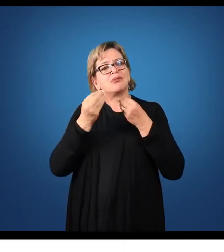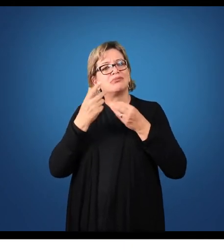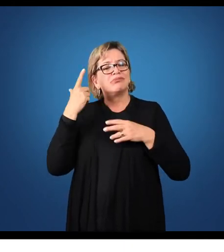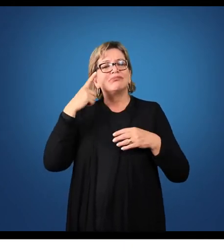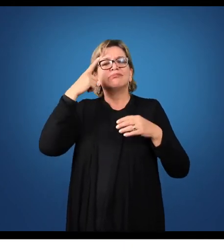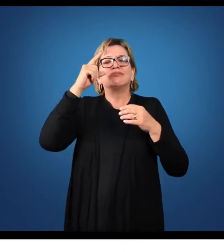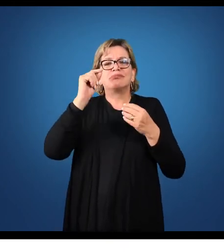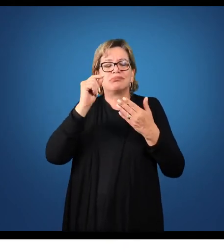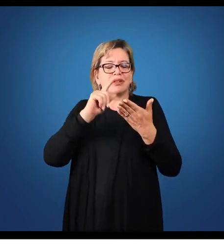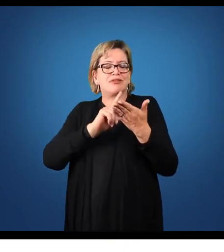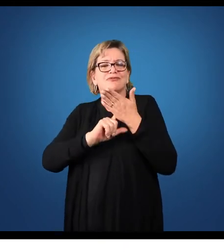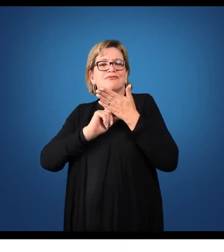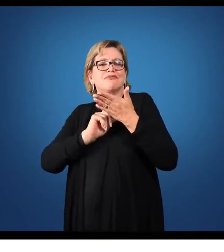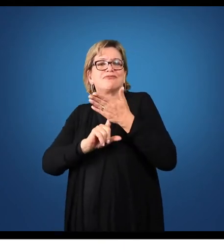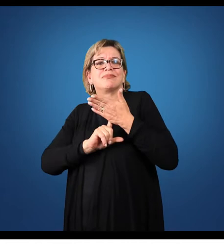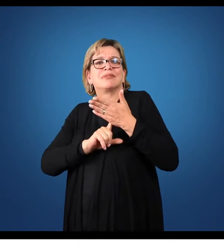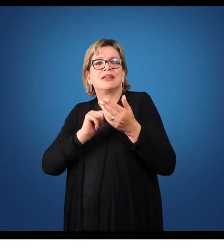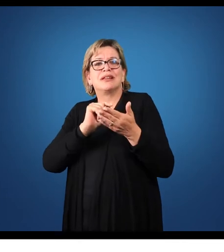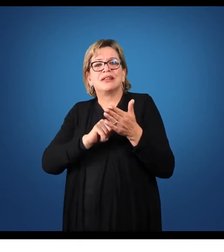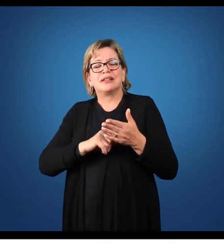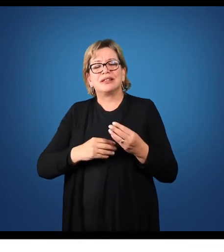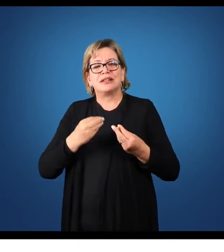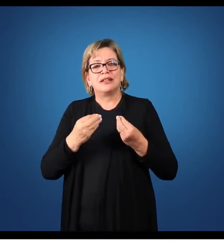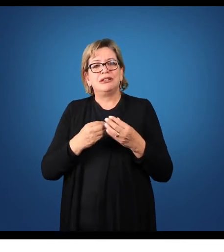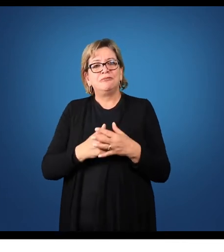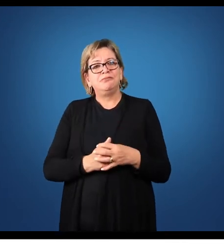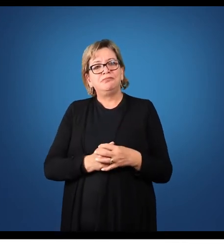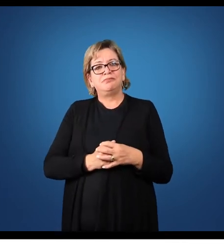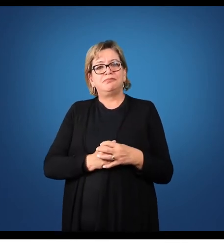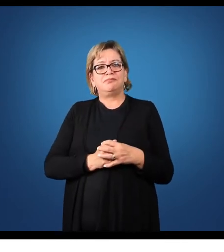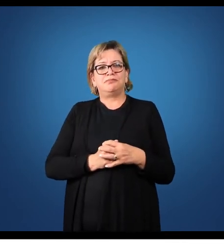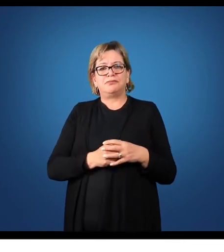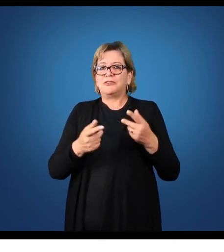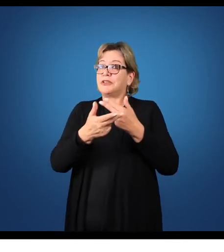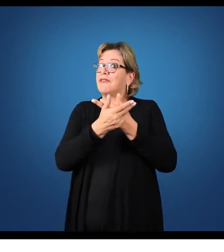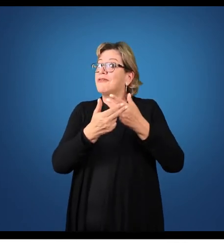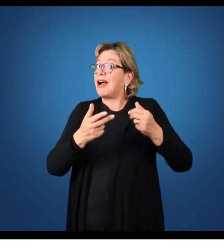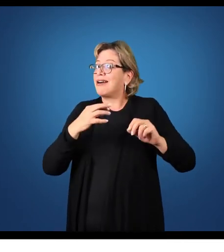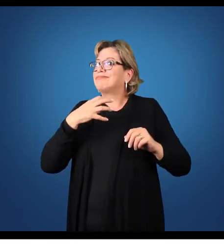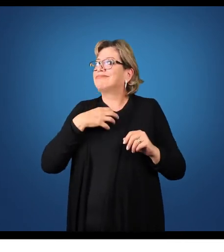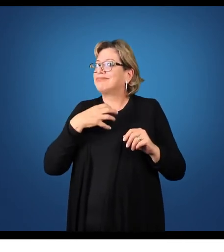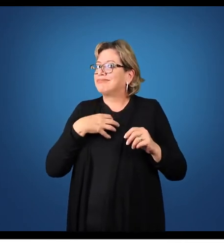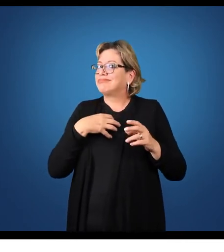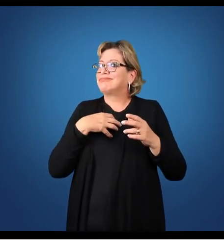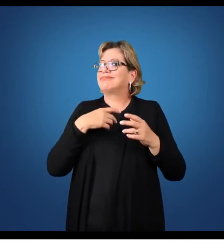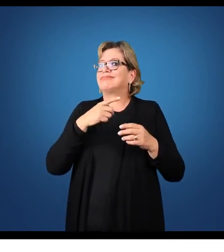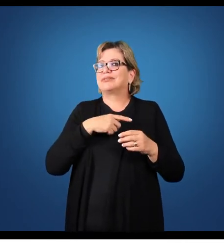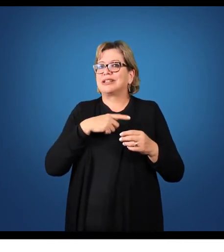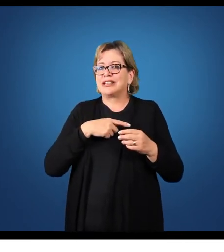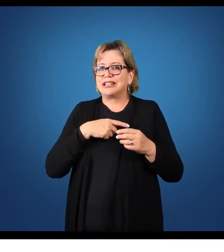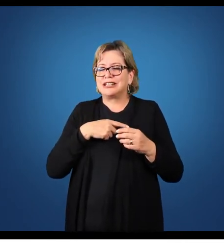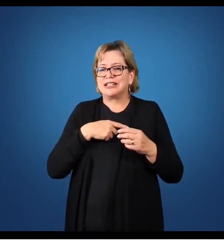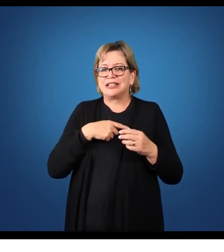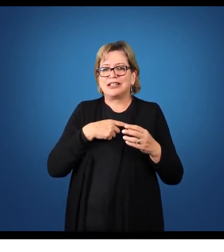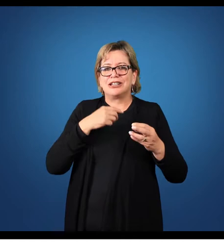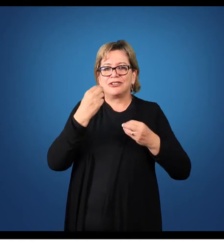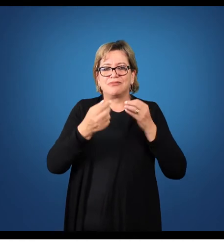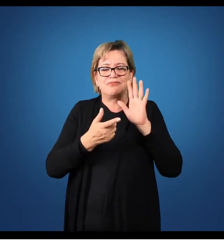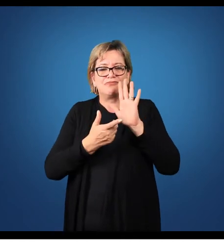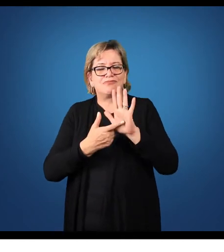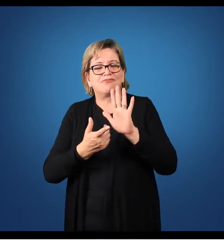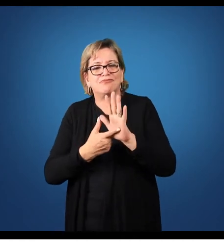informação dos demonstrativos contábeis? São várias as formas. Inúmeros os